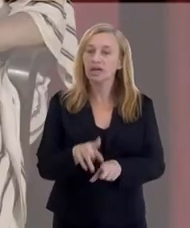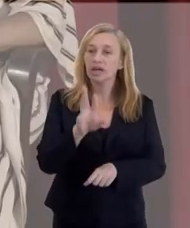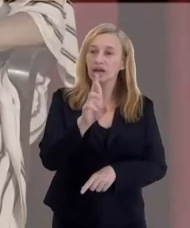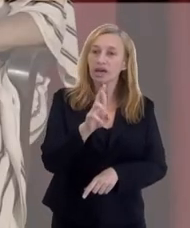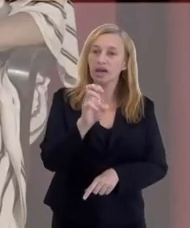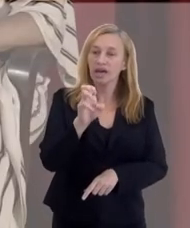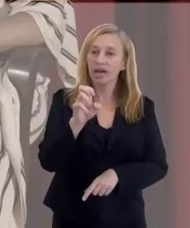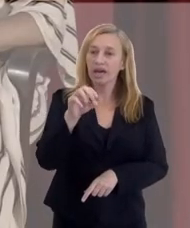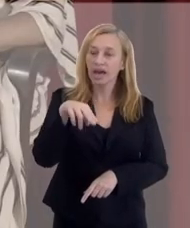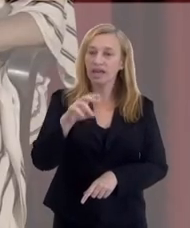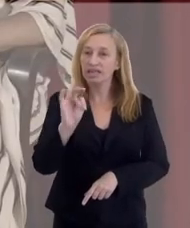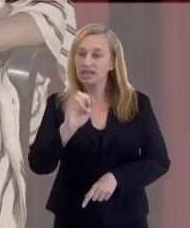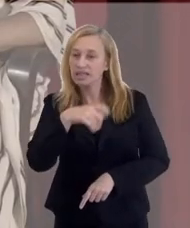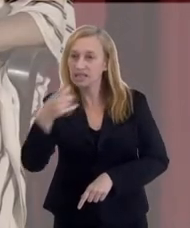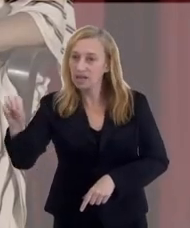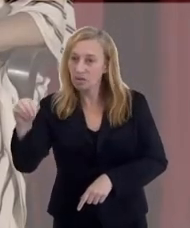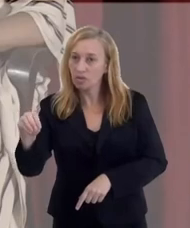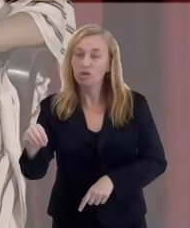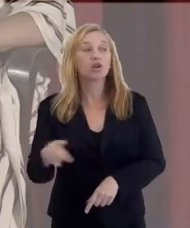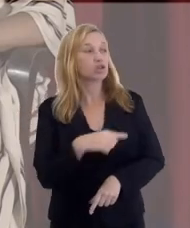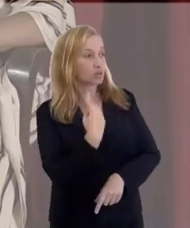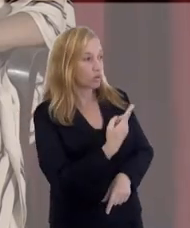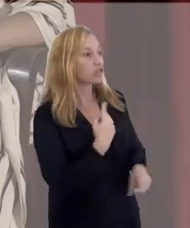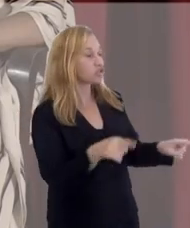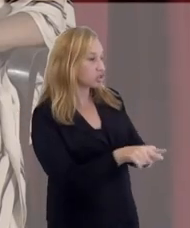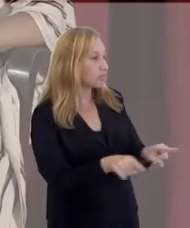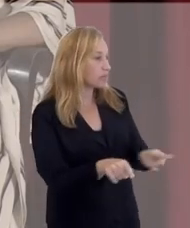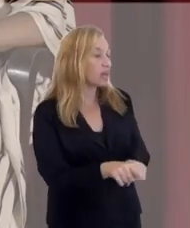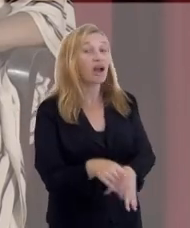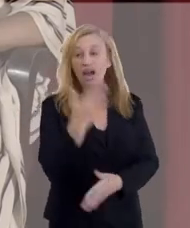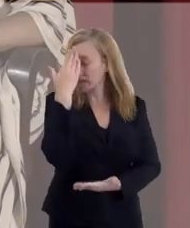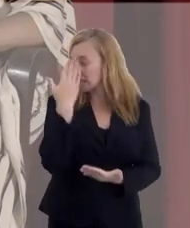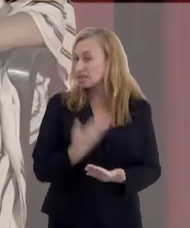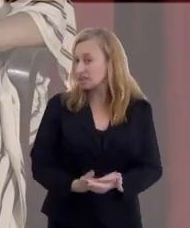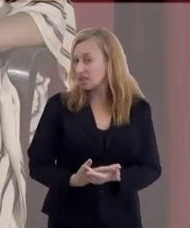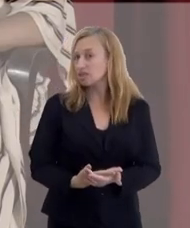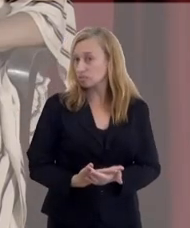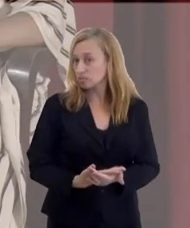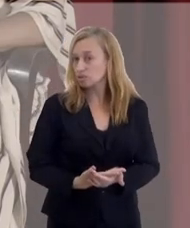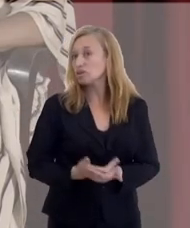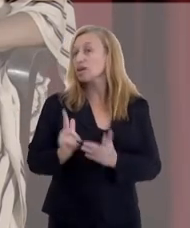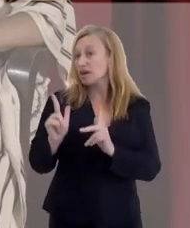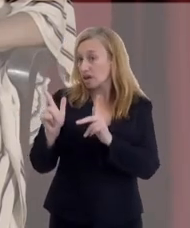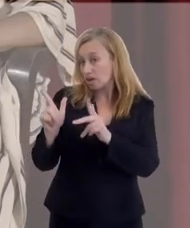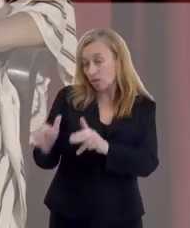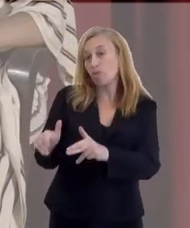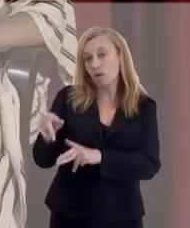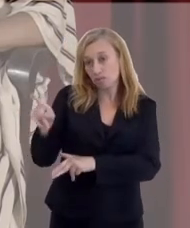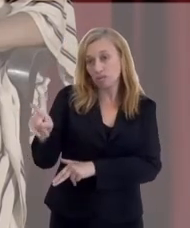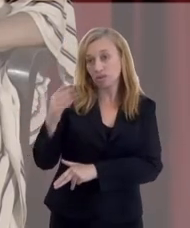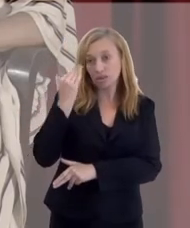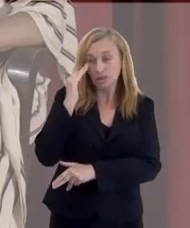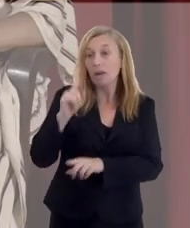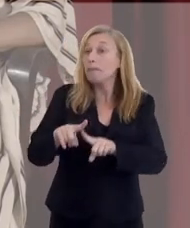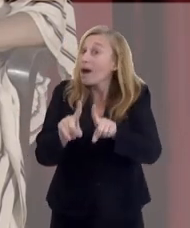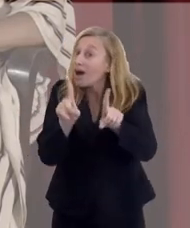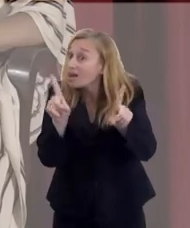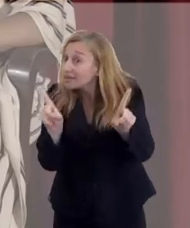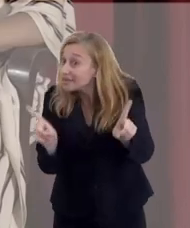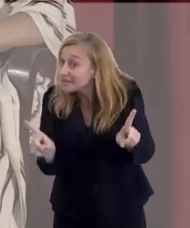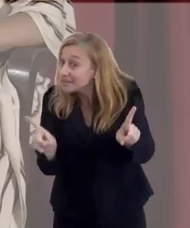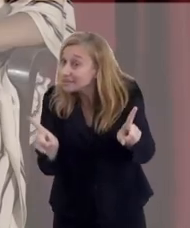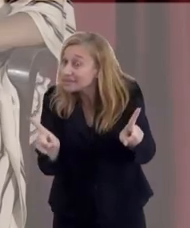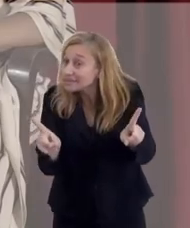acreditam na reencarnação. Perfeito. Então, nós também acreditamos, temos algo em comum. Em algum momento, vai passar por isso.